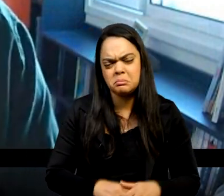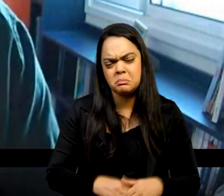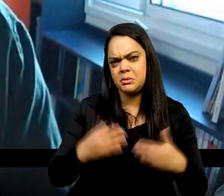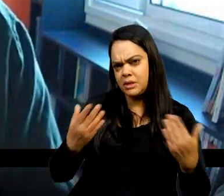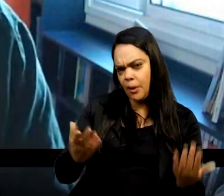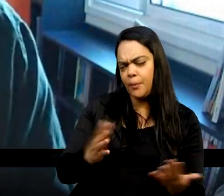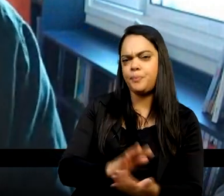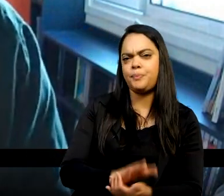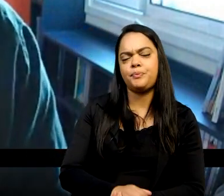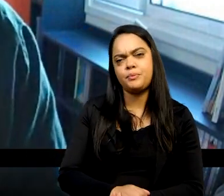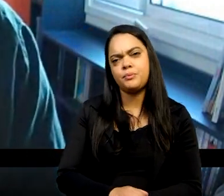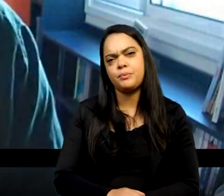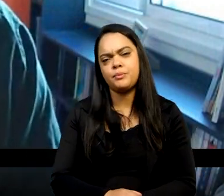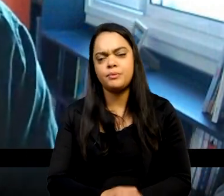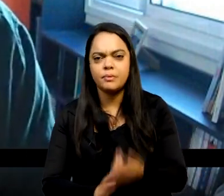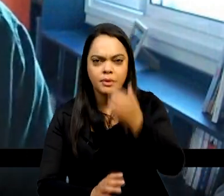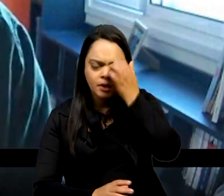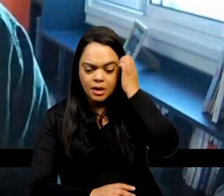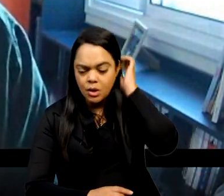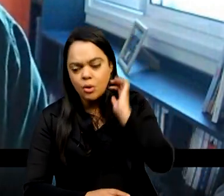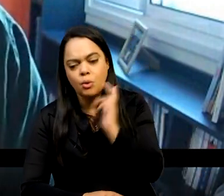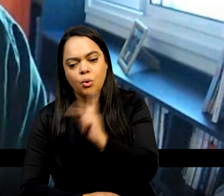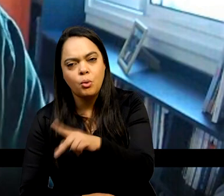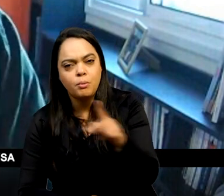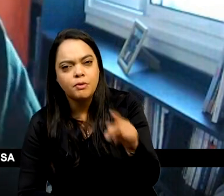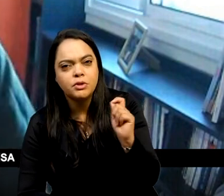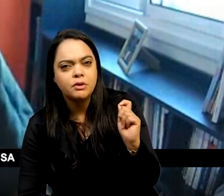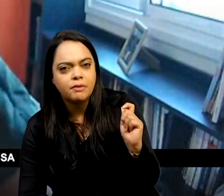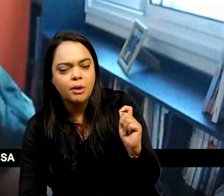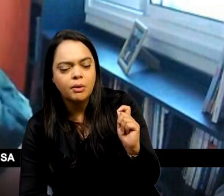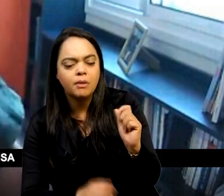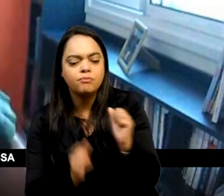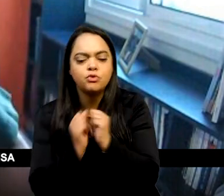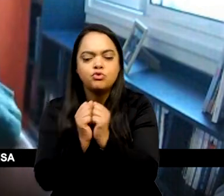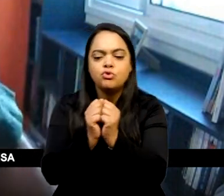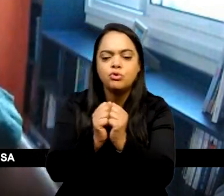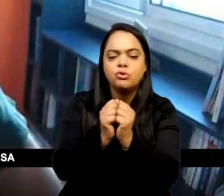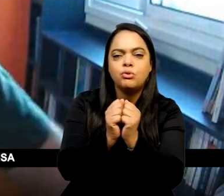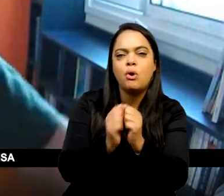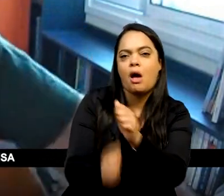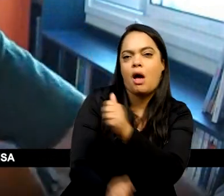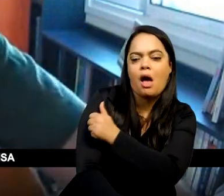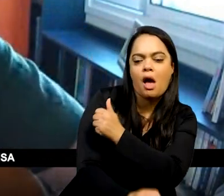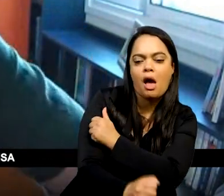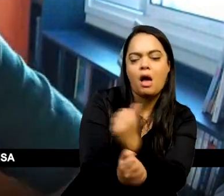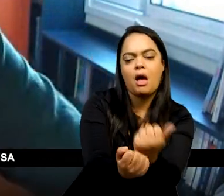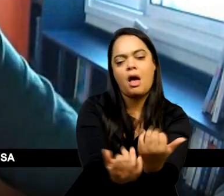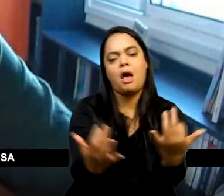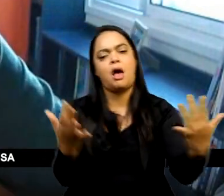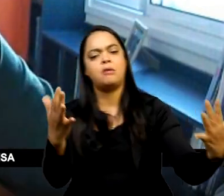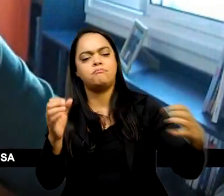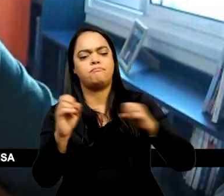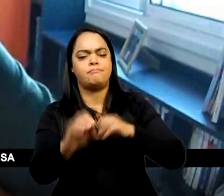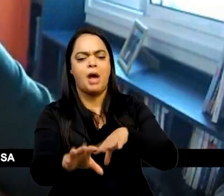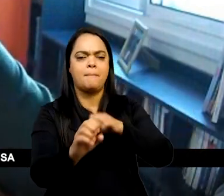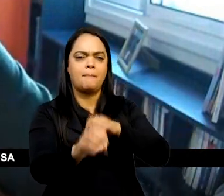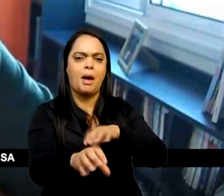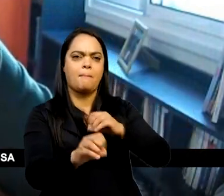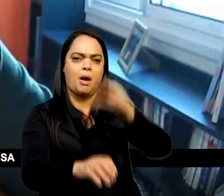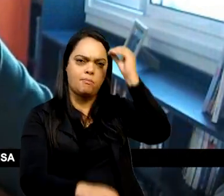vai produzir um conhecimento junto com seus alunos, com o auxílio de um conhecimento produzido na